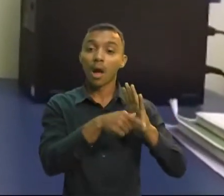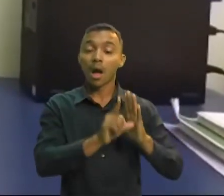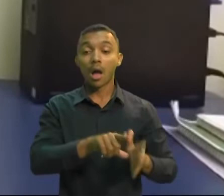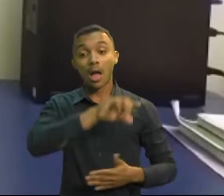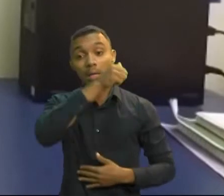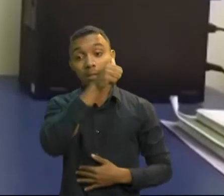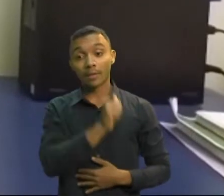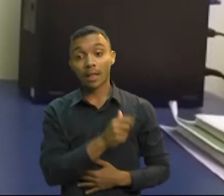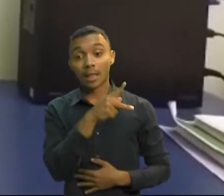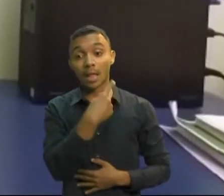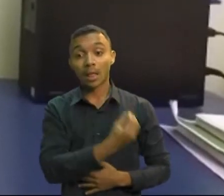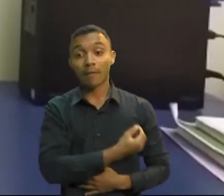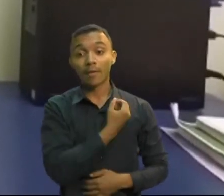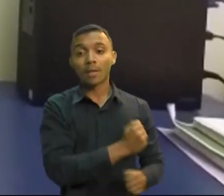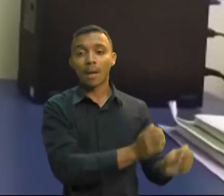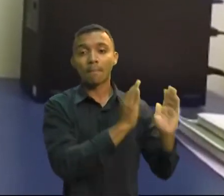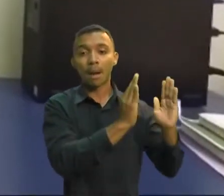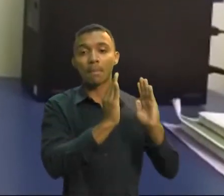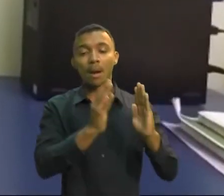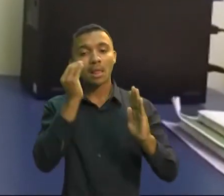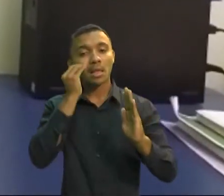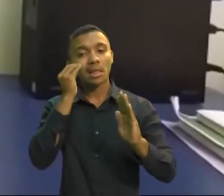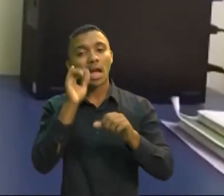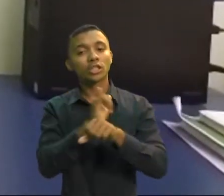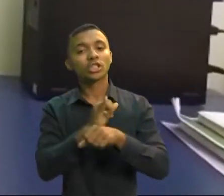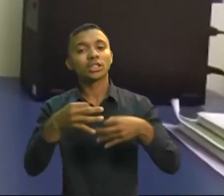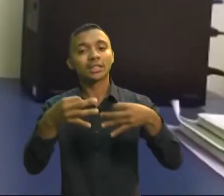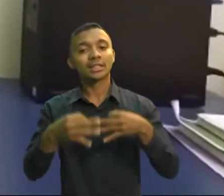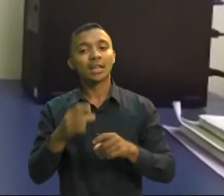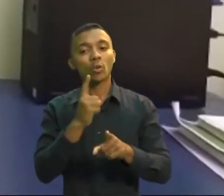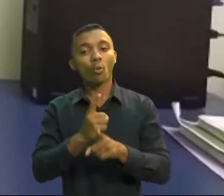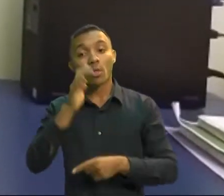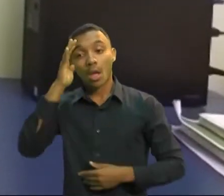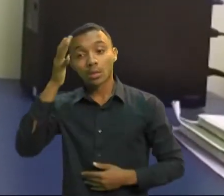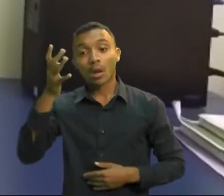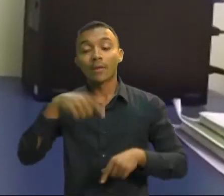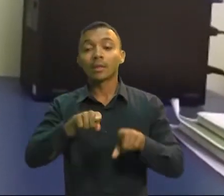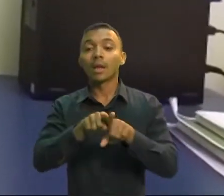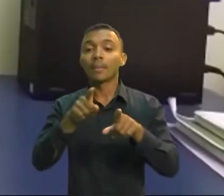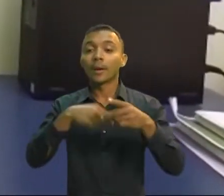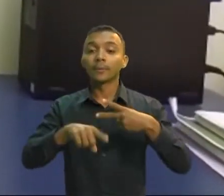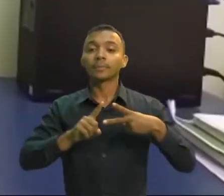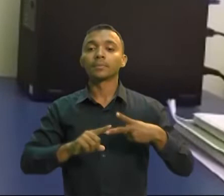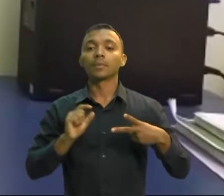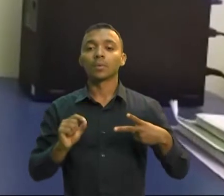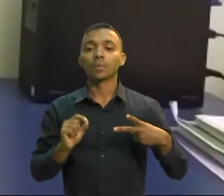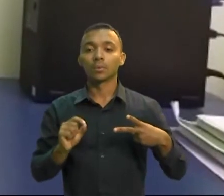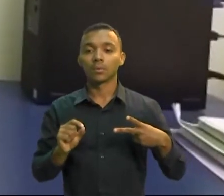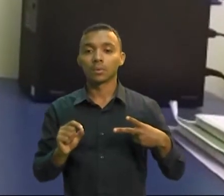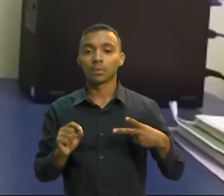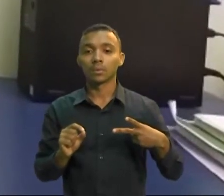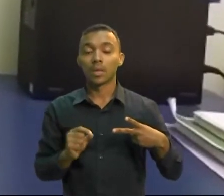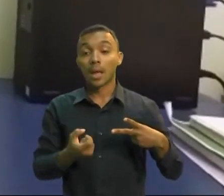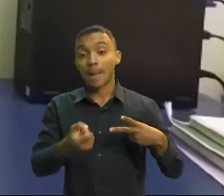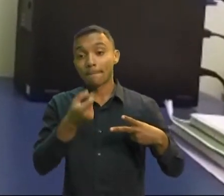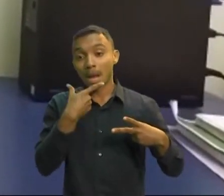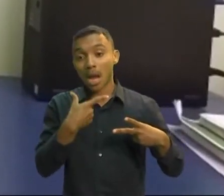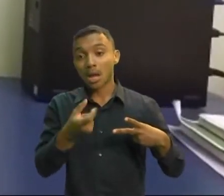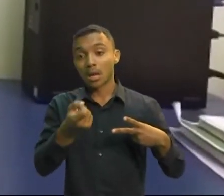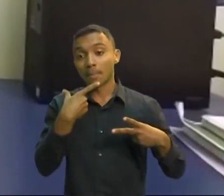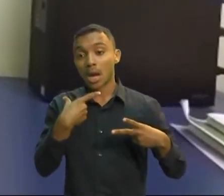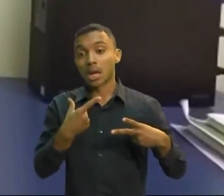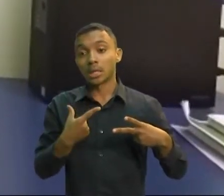vida dela e tentando encontrar melhor solução. Oferecemos também os LARCs, que são os métodos de longação reversíveis.